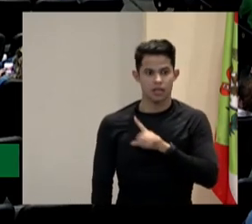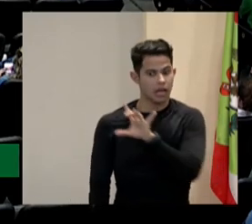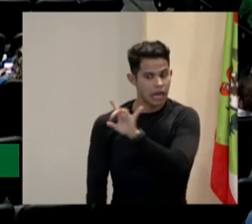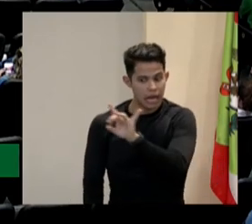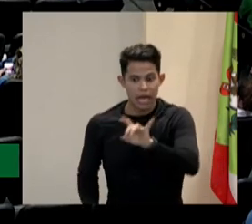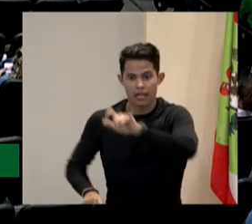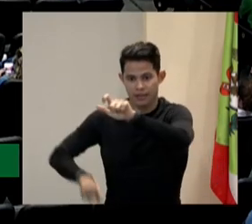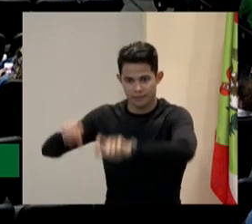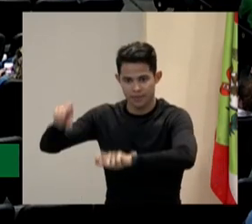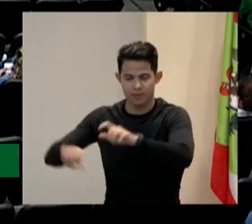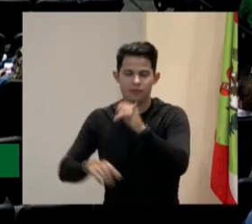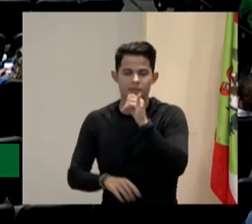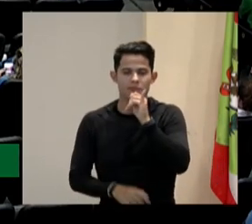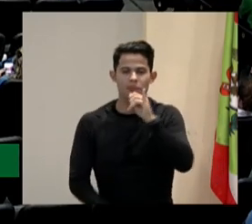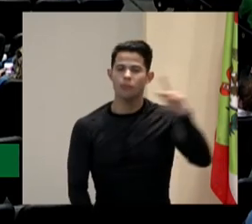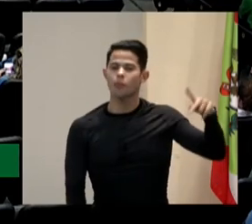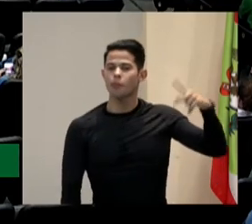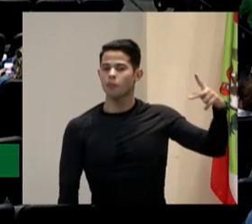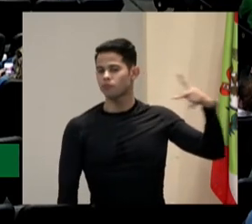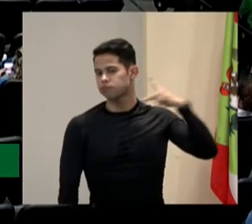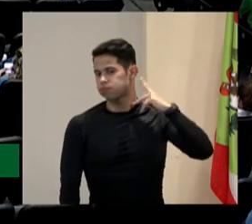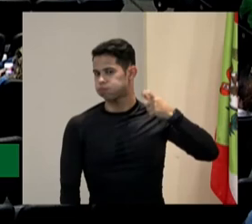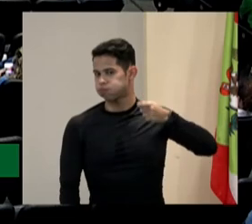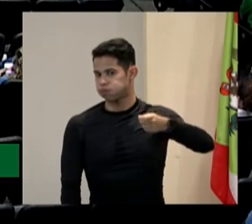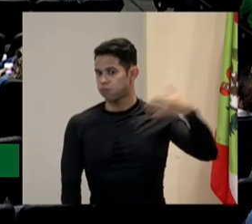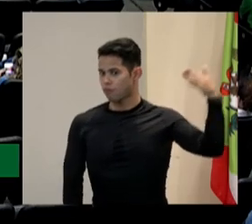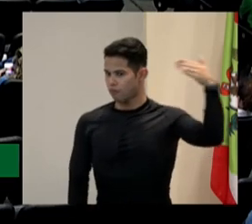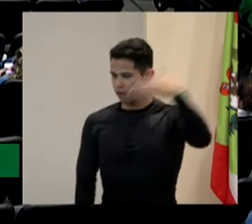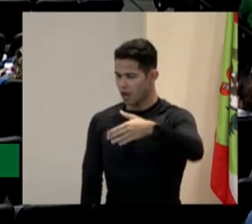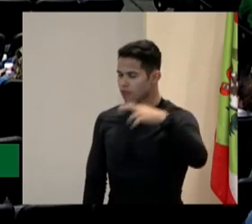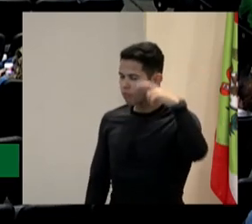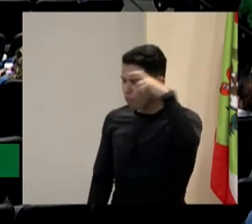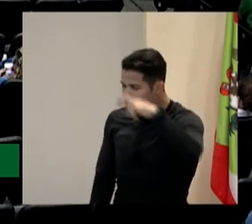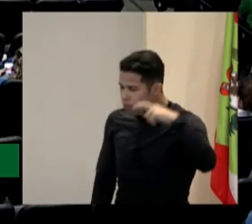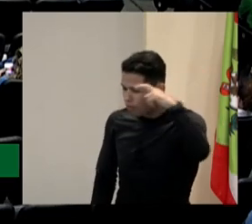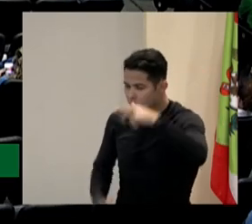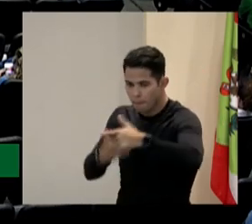vá lá a uma auditoria e pegue que a empresa não está cumprindo esse papel.